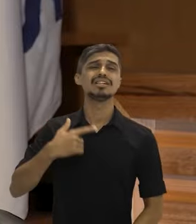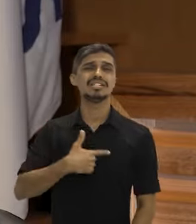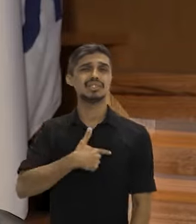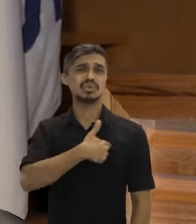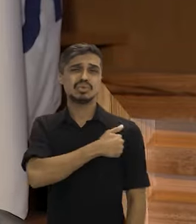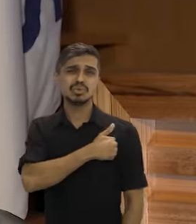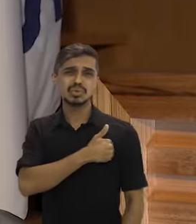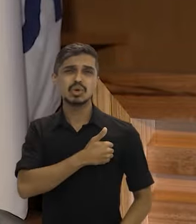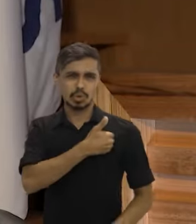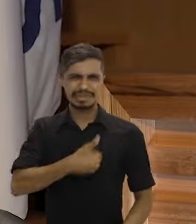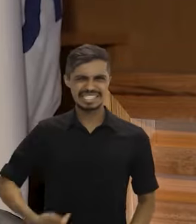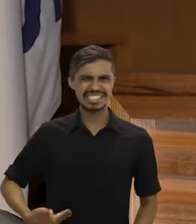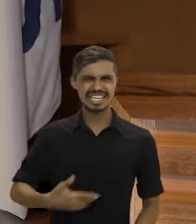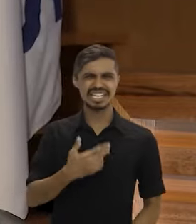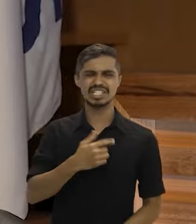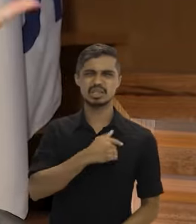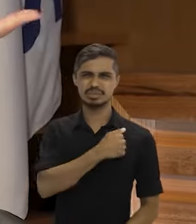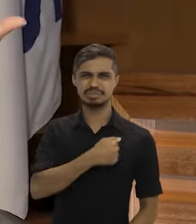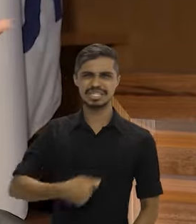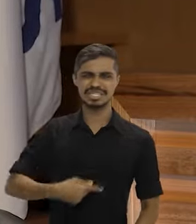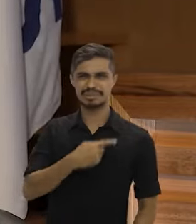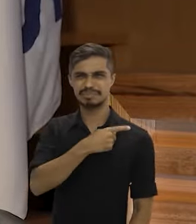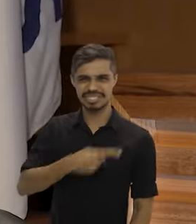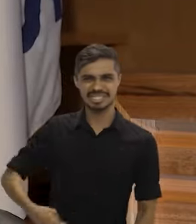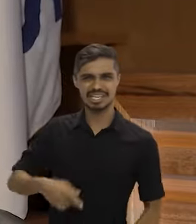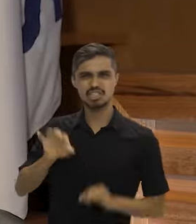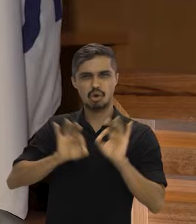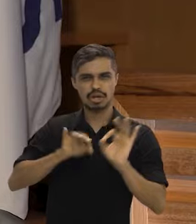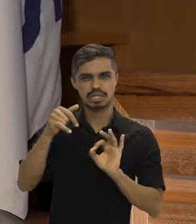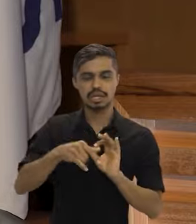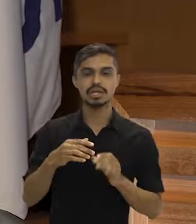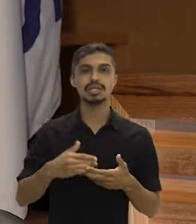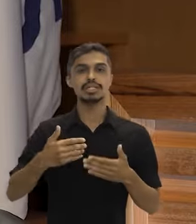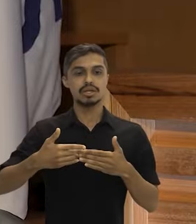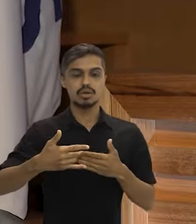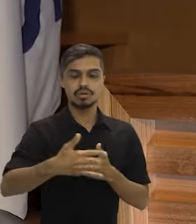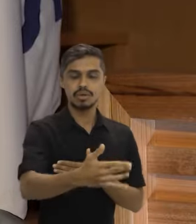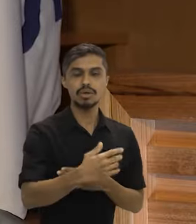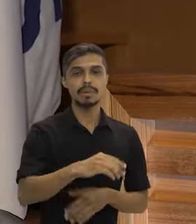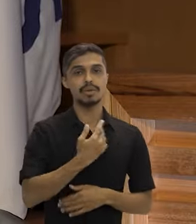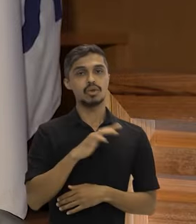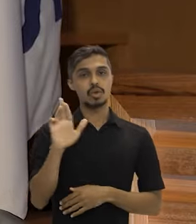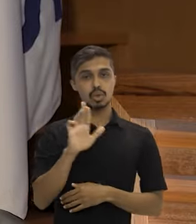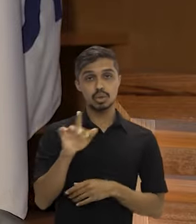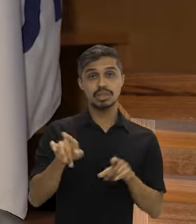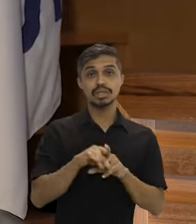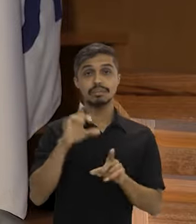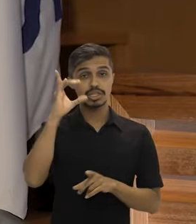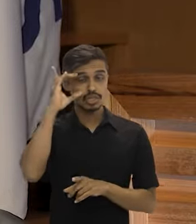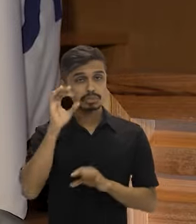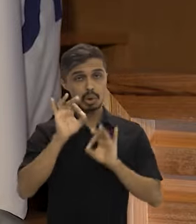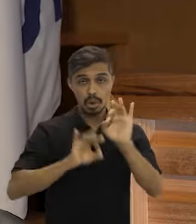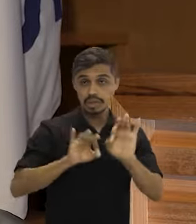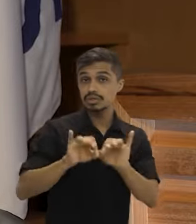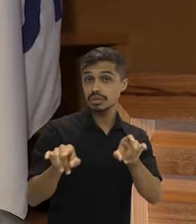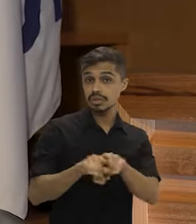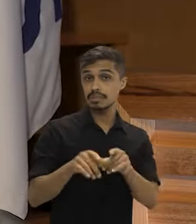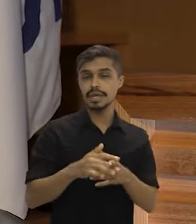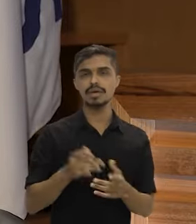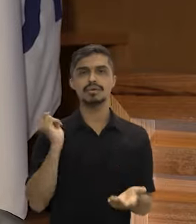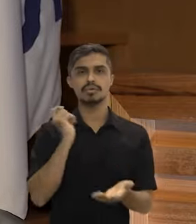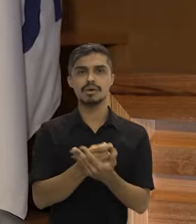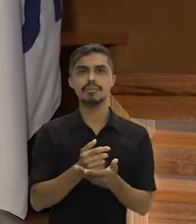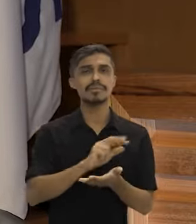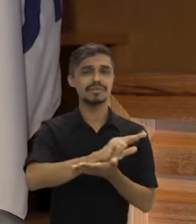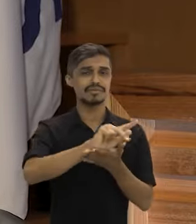época do Getúlio Vargas, foi muito aperfeiçoado ao longo dos governos do presidente Lula e Dilma, comprando da